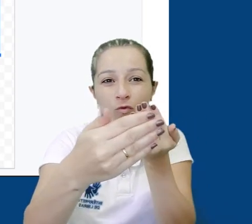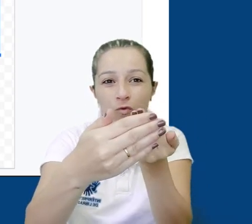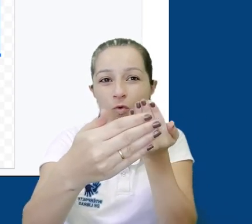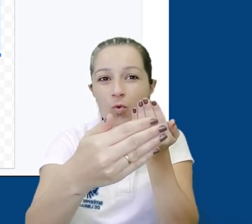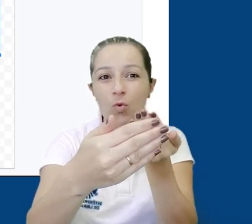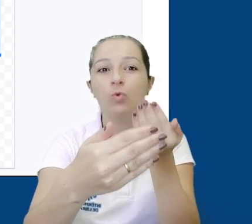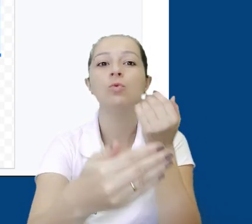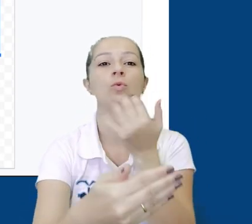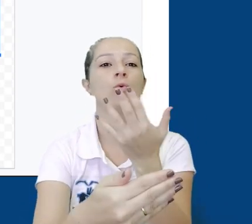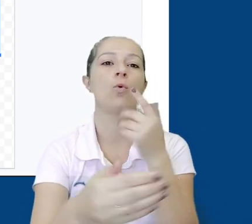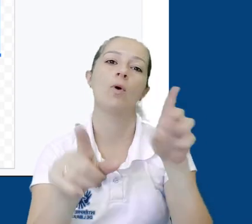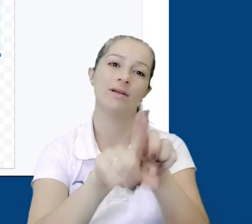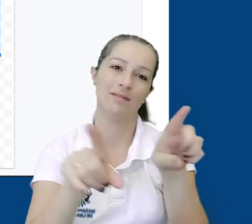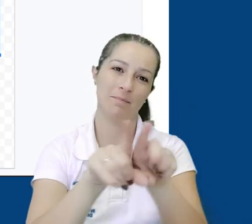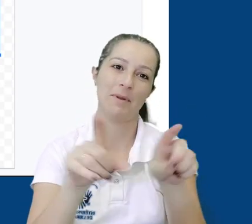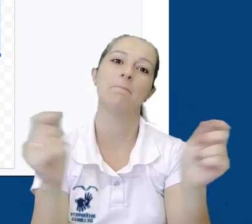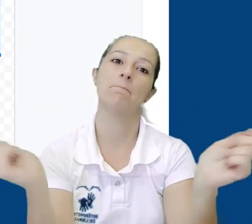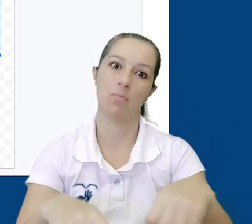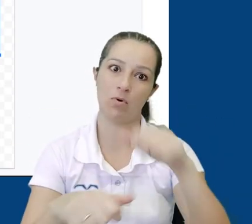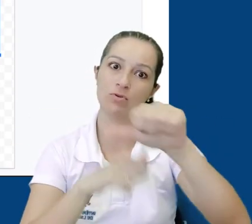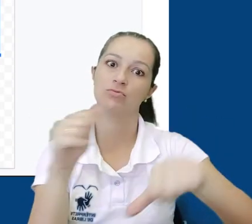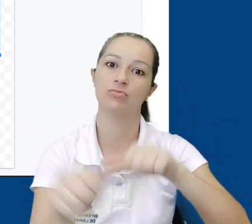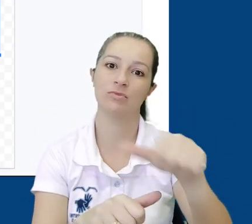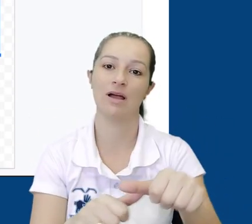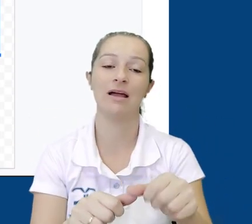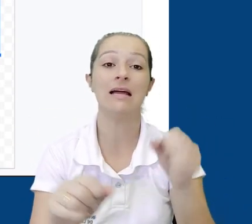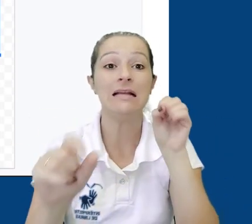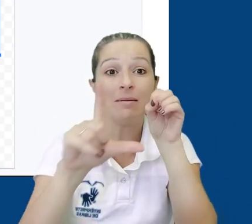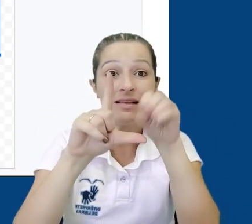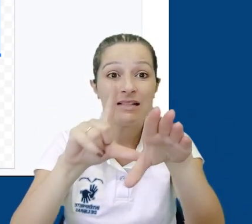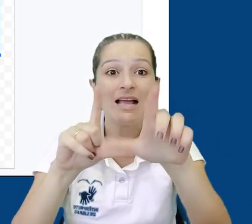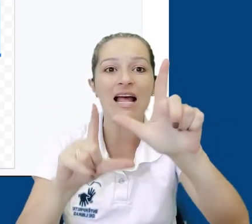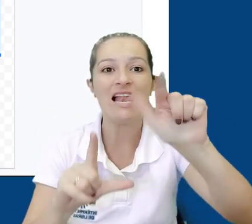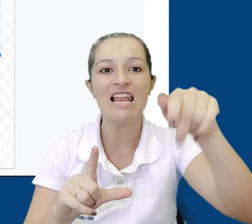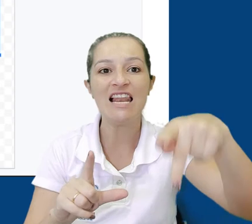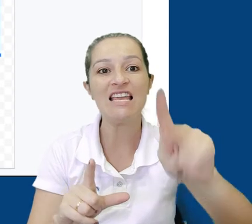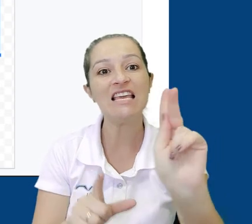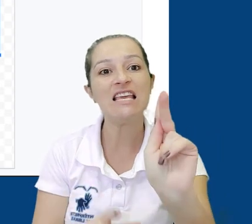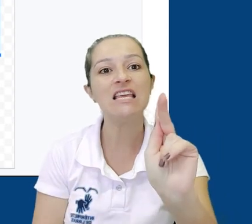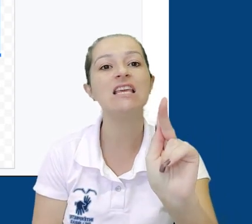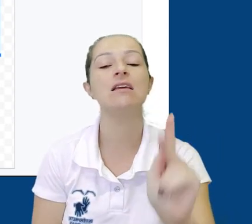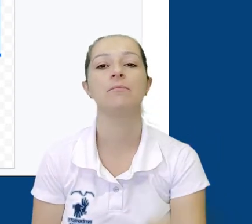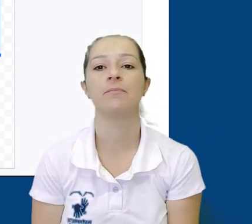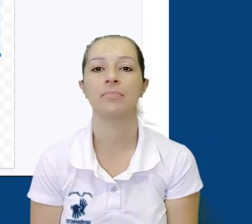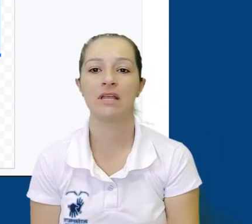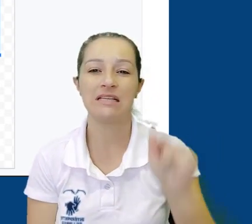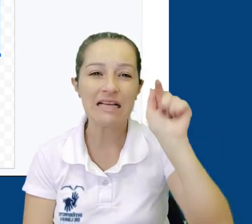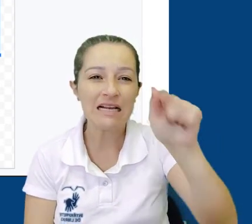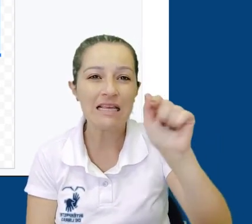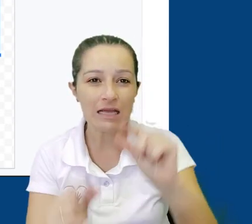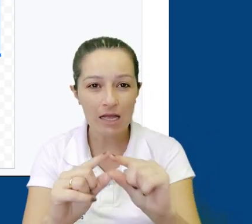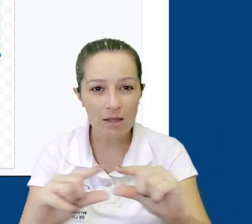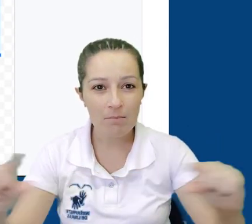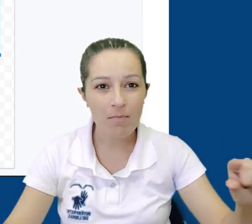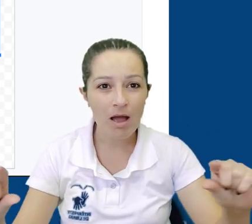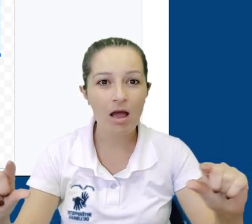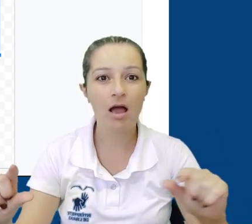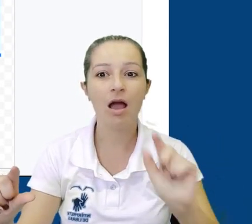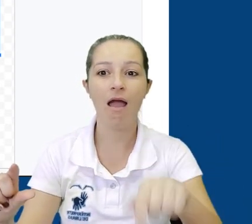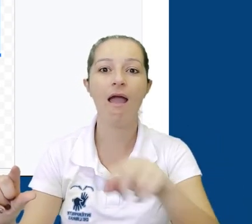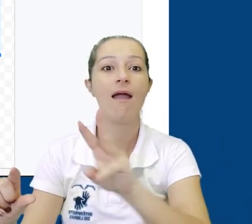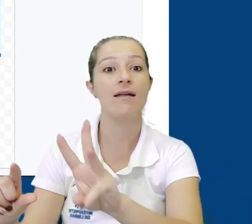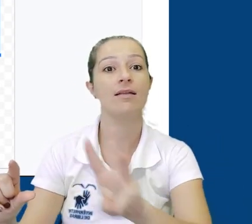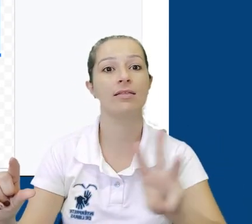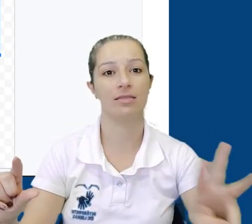nosso texto. Seguindo pela barra de ferramentas, temos a opção de inserir link. Ao clicar, uma caixa de barra de endereço aparecerá a próxima